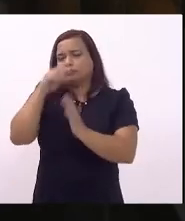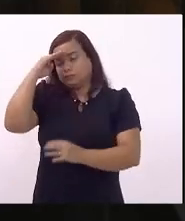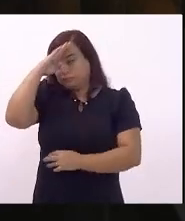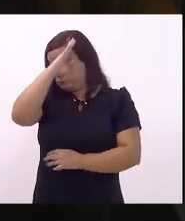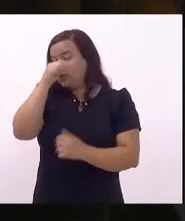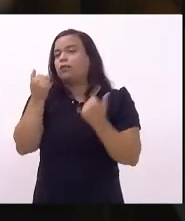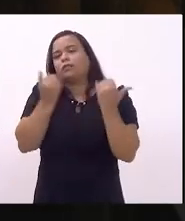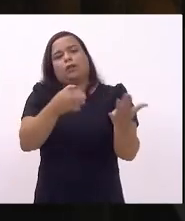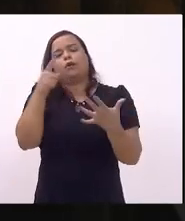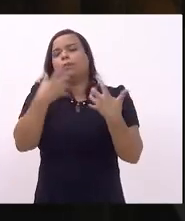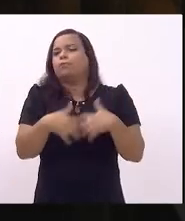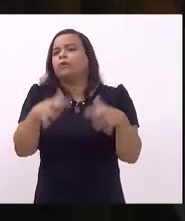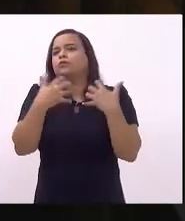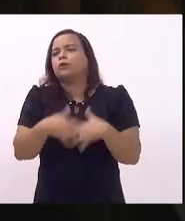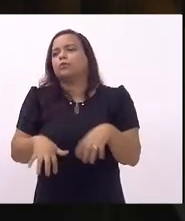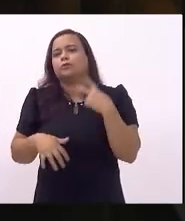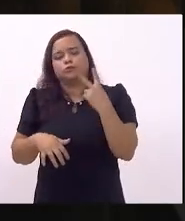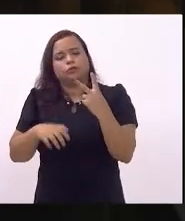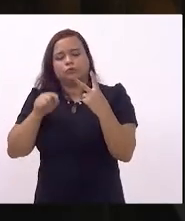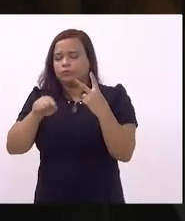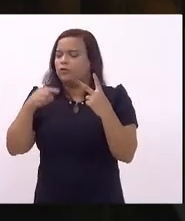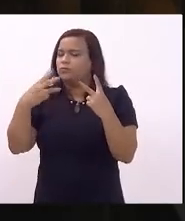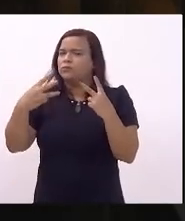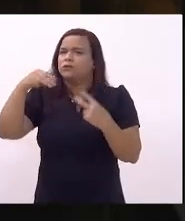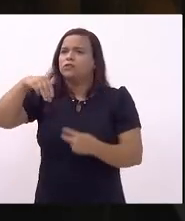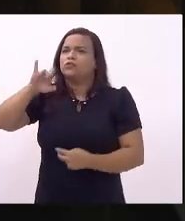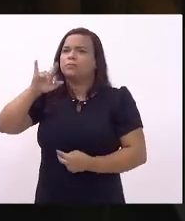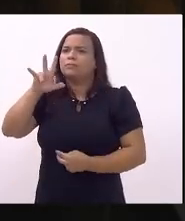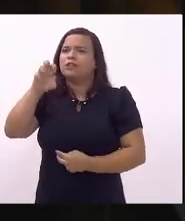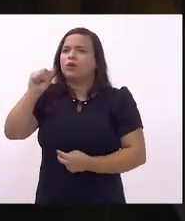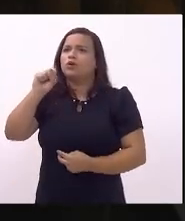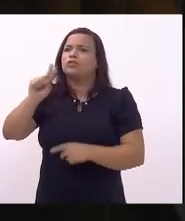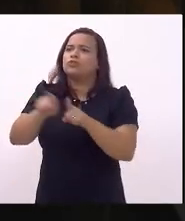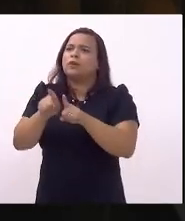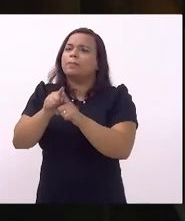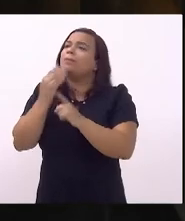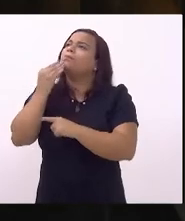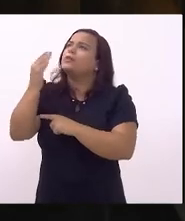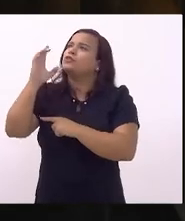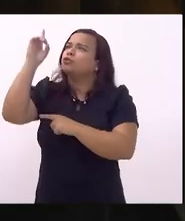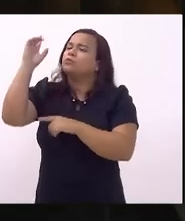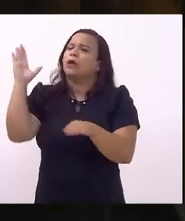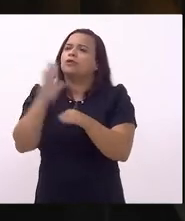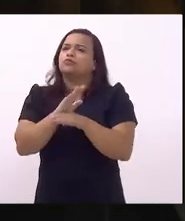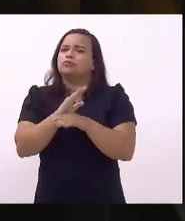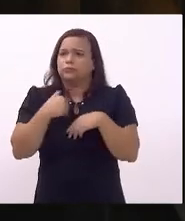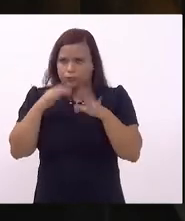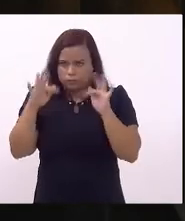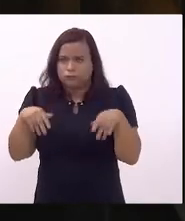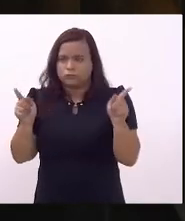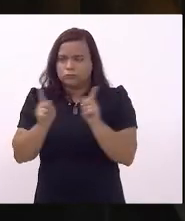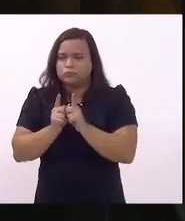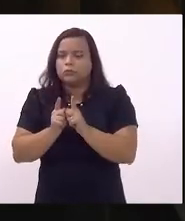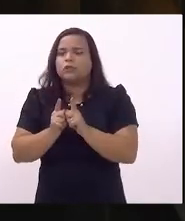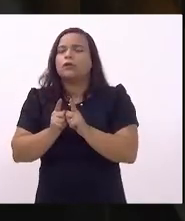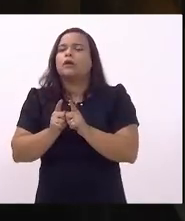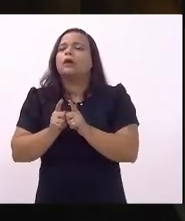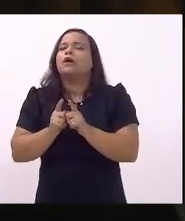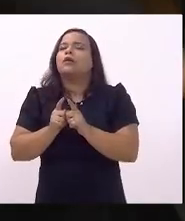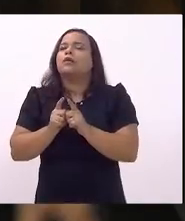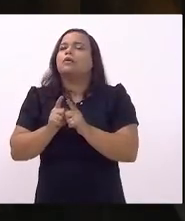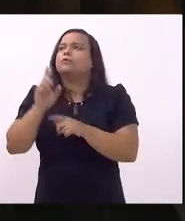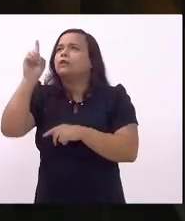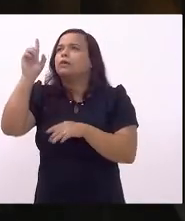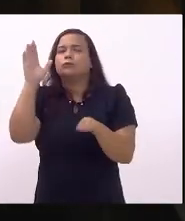2.3 milhões e pedir ajuda a Deus pedir ajuda a Deus vou se encerrar em 30 segundos pedir ajuda a Deus aos